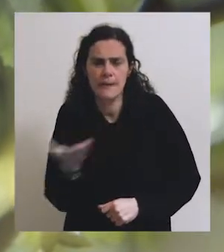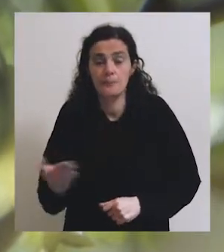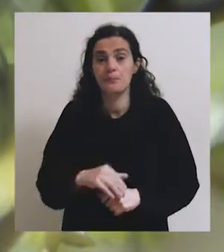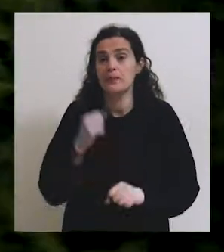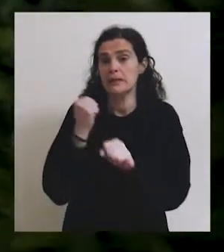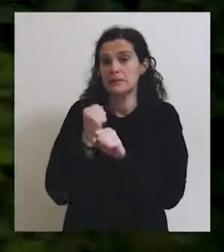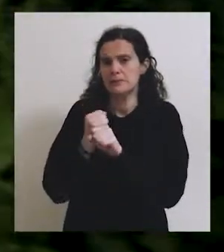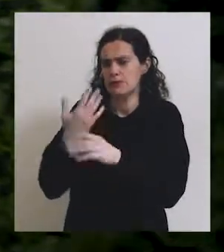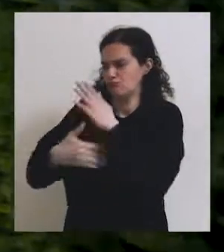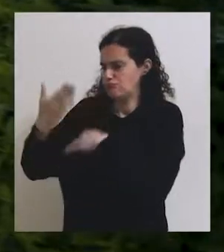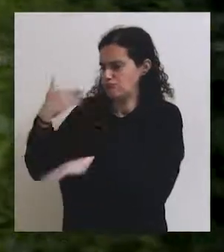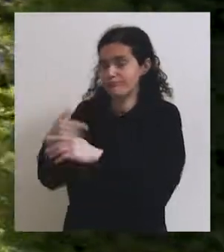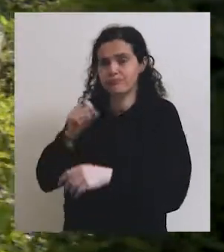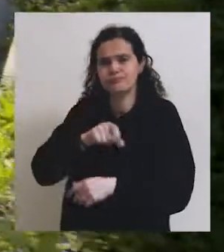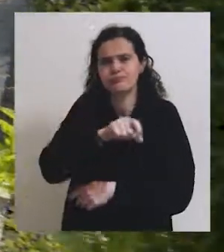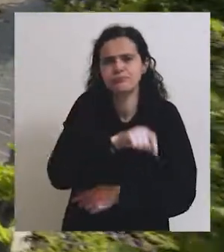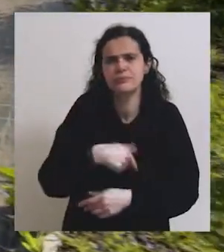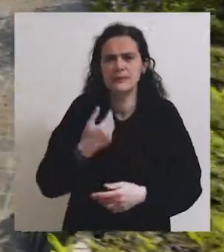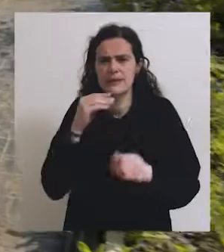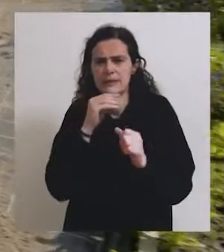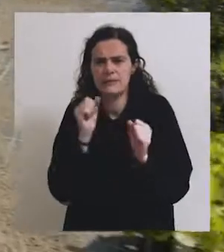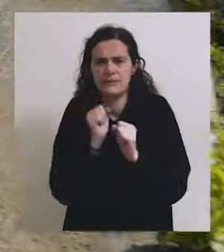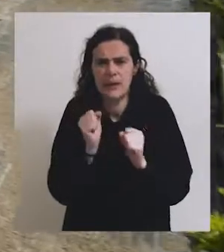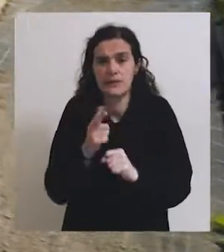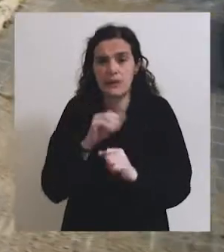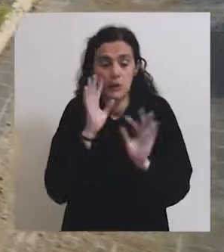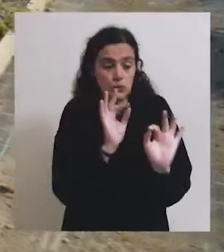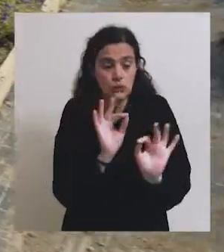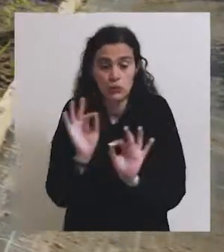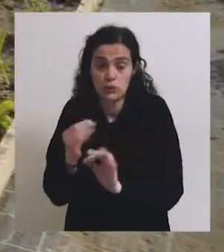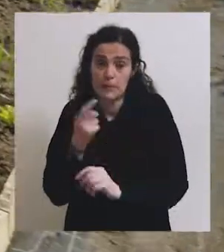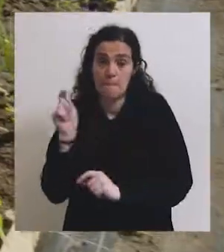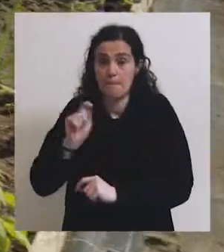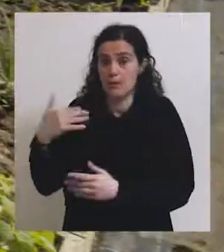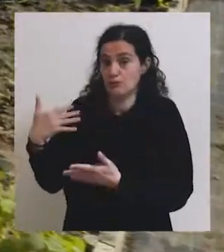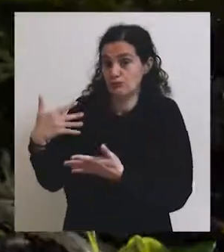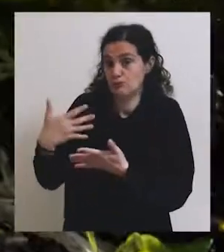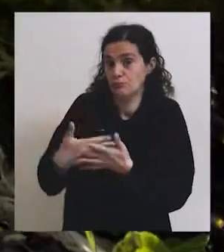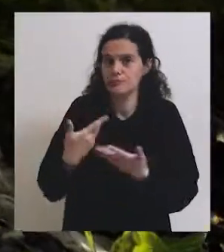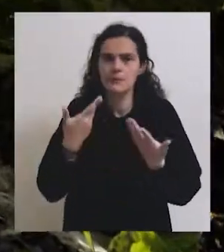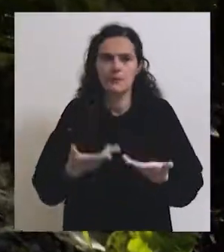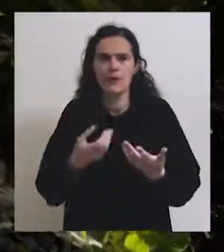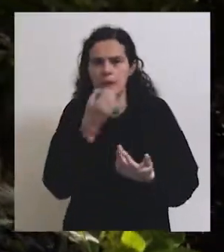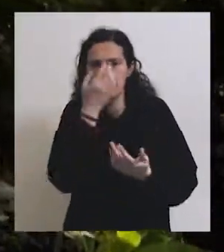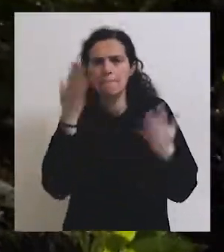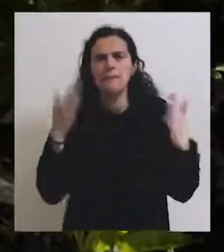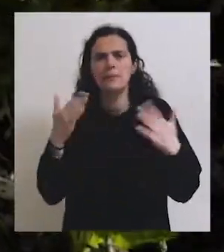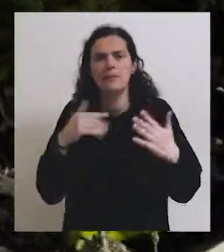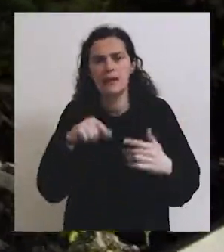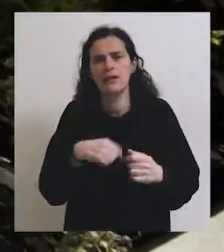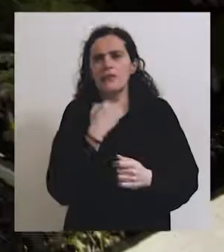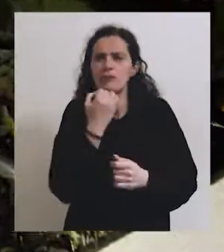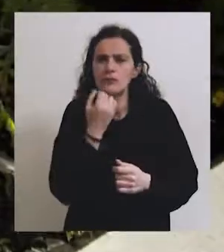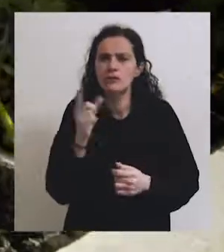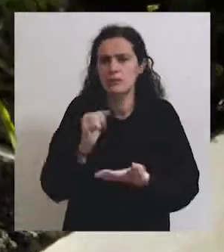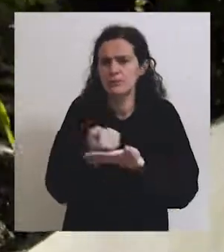frutas. Depois de muito trabalho de plantação durante o inverno e de cuidado durante estes meses, agora na primavera, esses